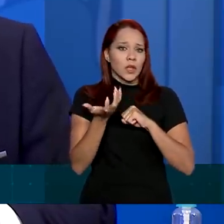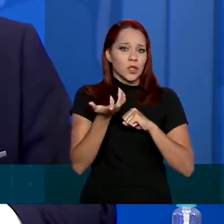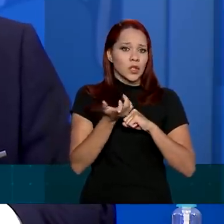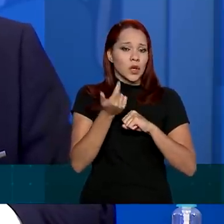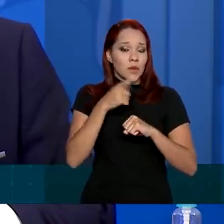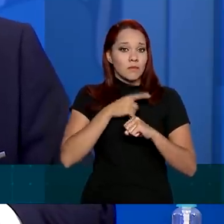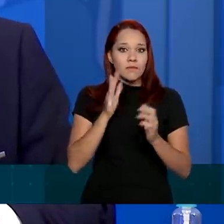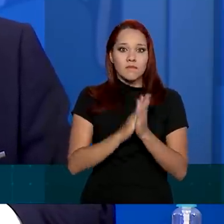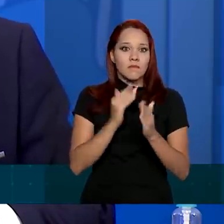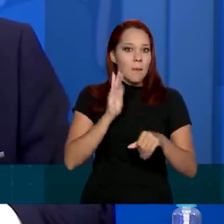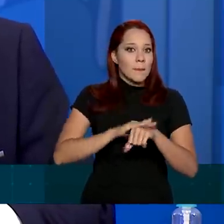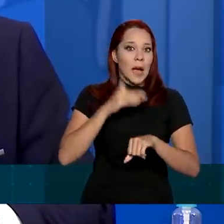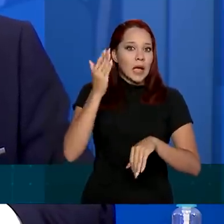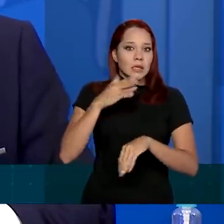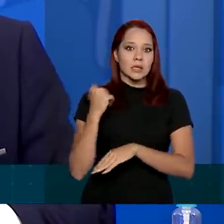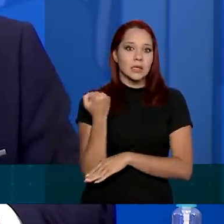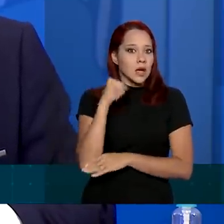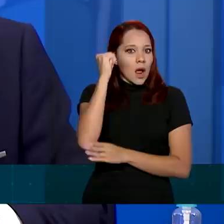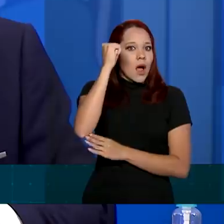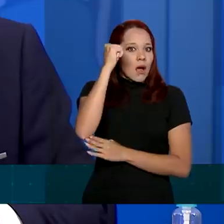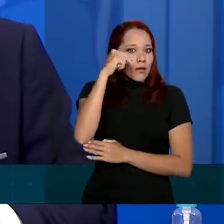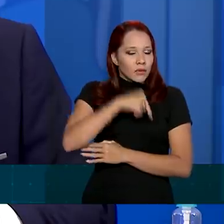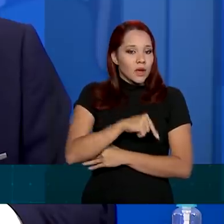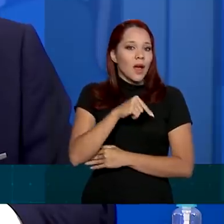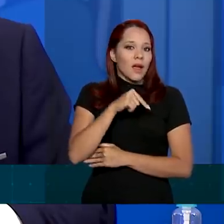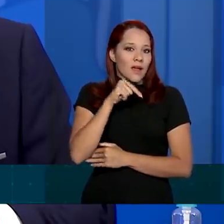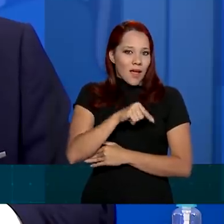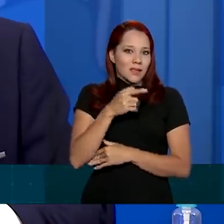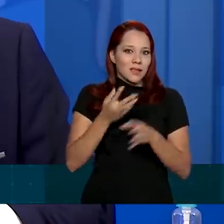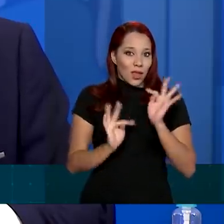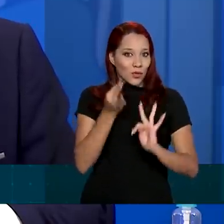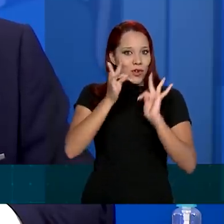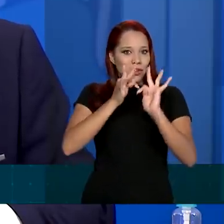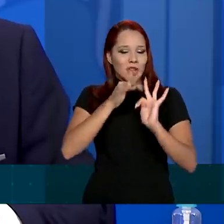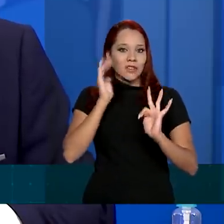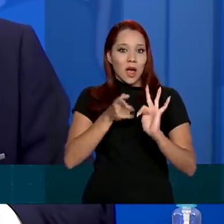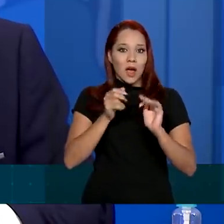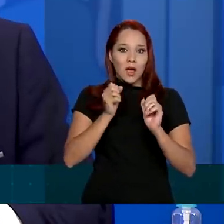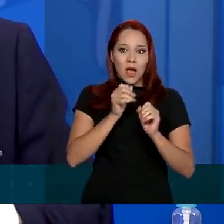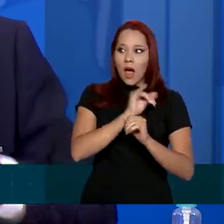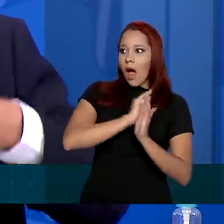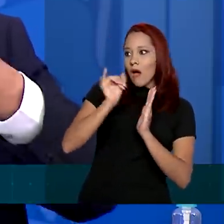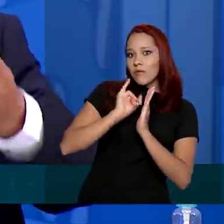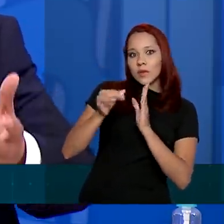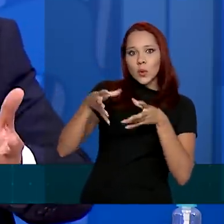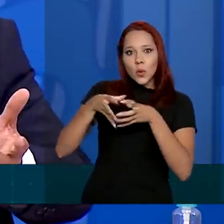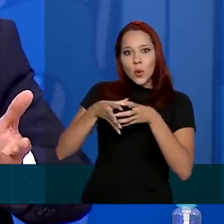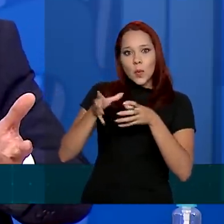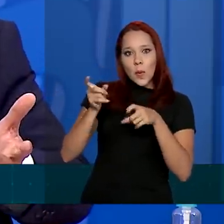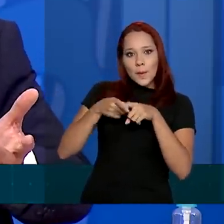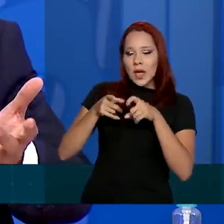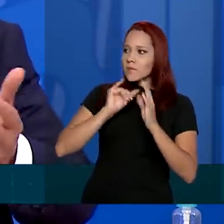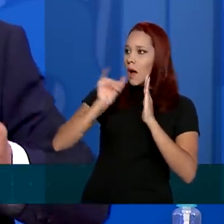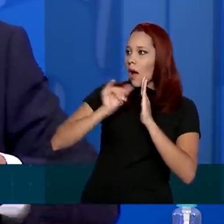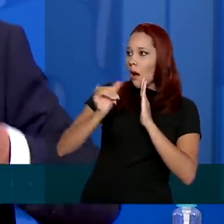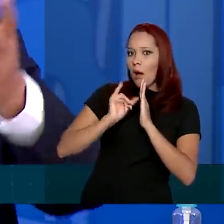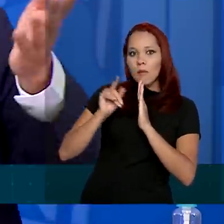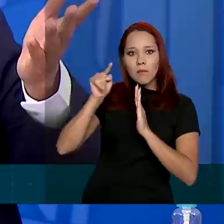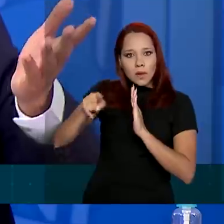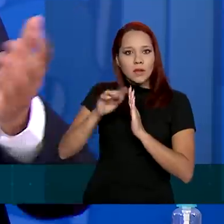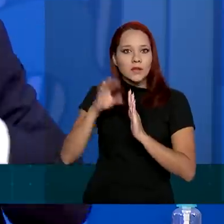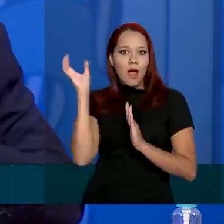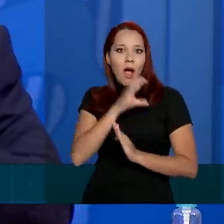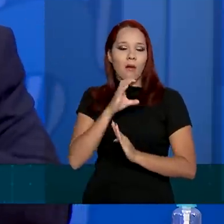grave no COVID, ele já, essa inteligência, ela já avisa, alerta o grupo de médicos para tomarem providência. Então,